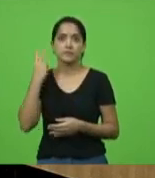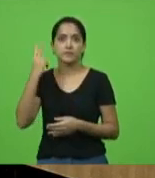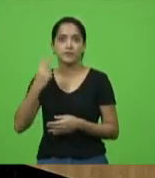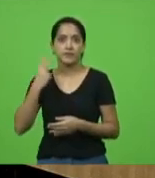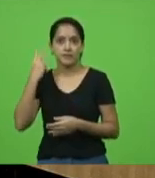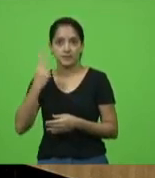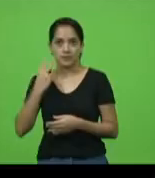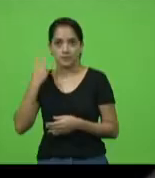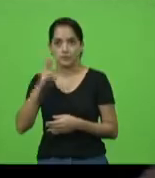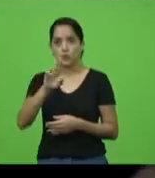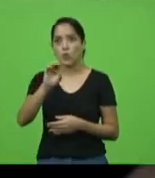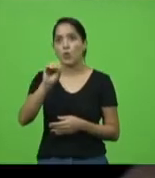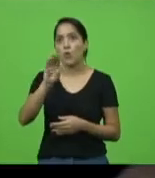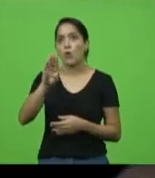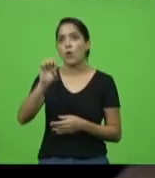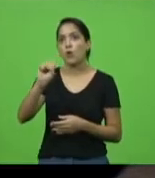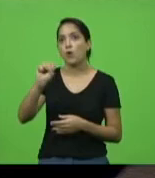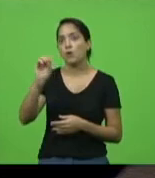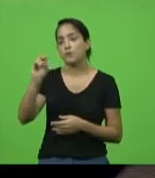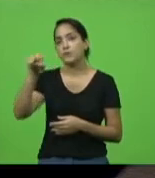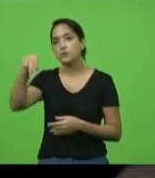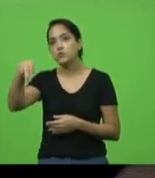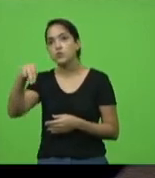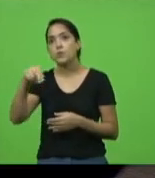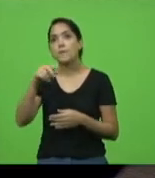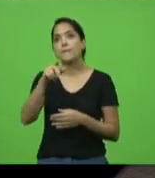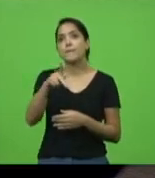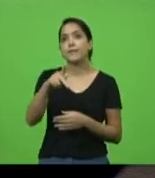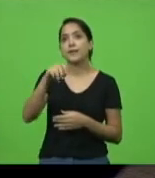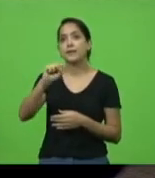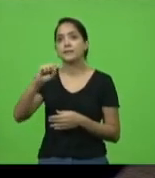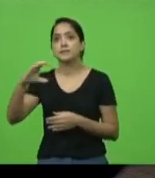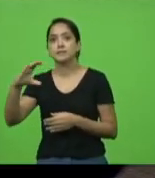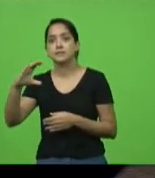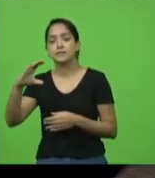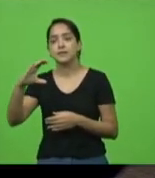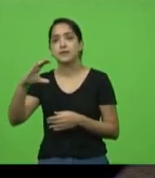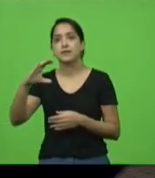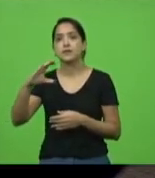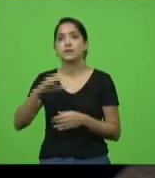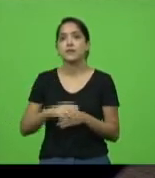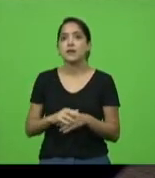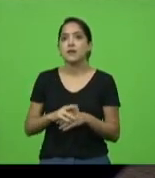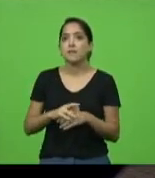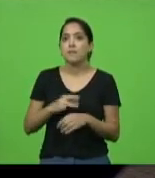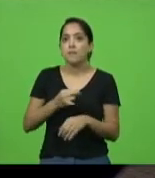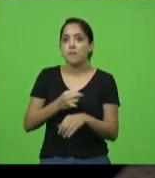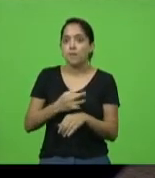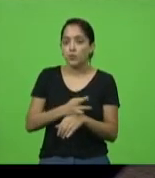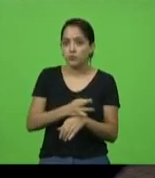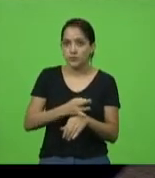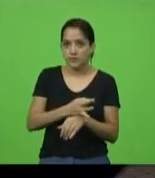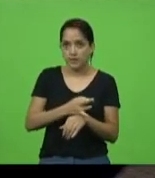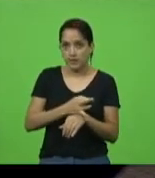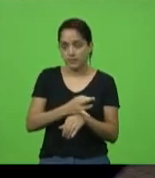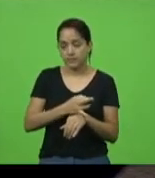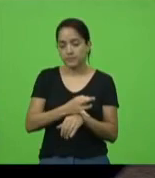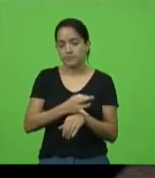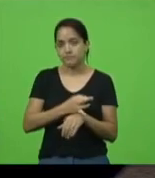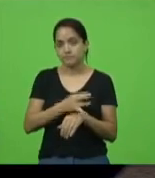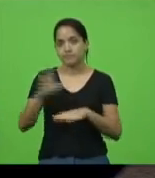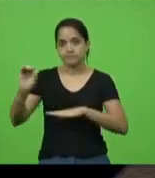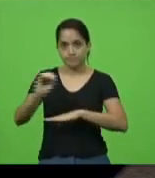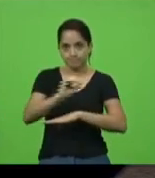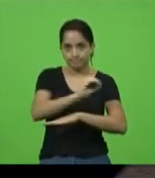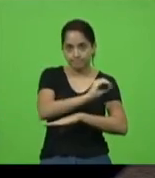Acunha, que é nosso vereador do PSC, lá da cidade de Ponte Serrada, lá do nosso oeste catarinense, que nos honra